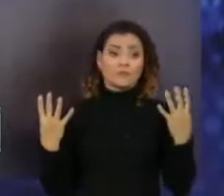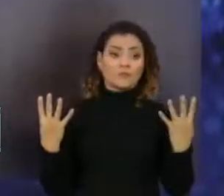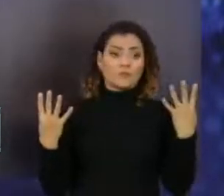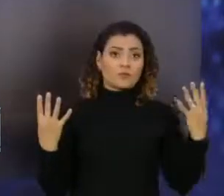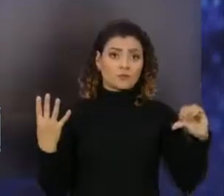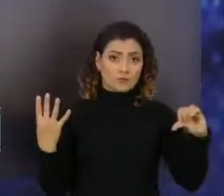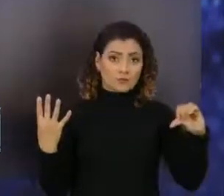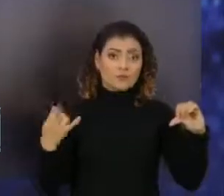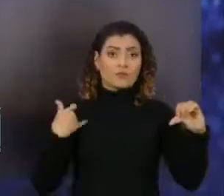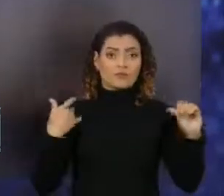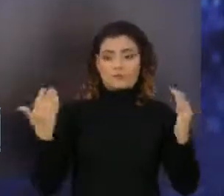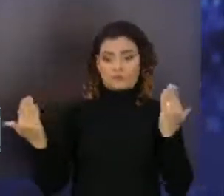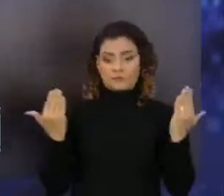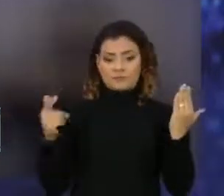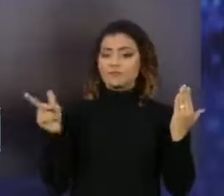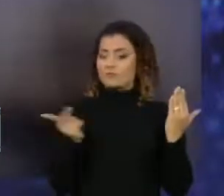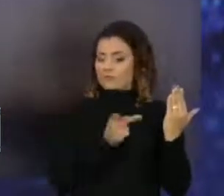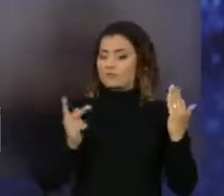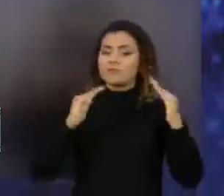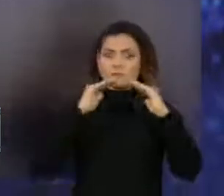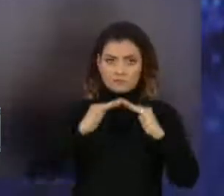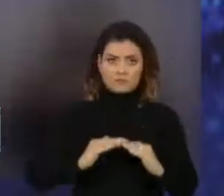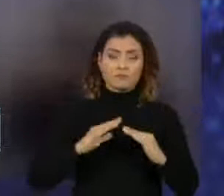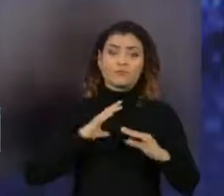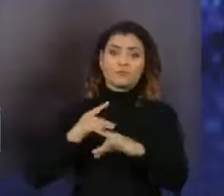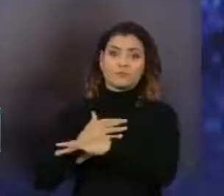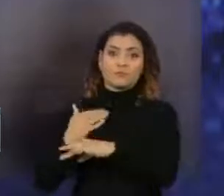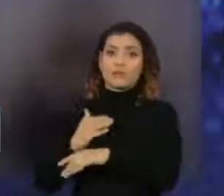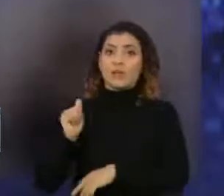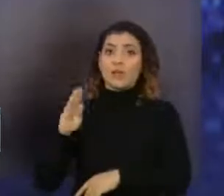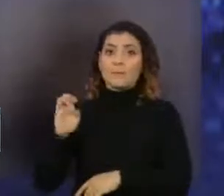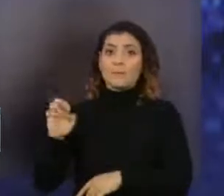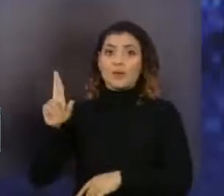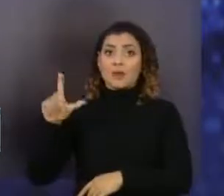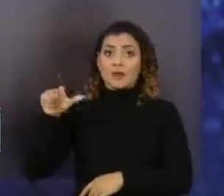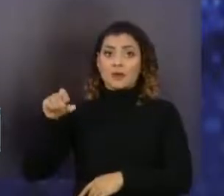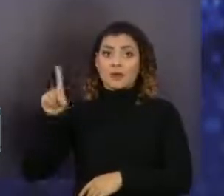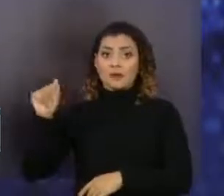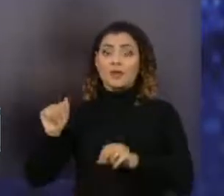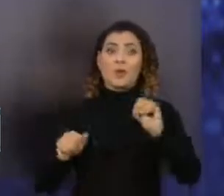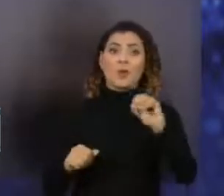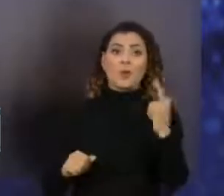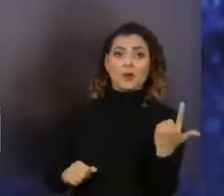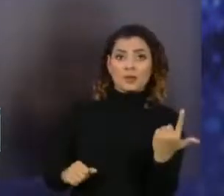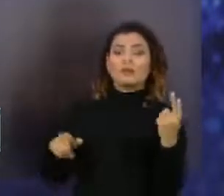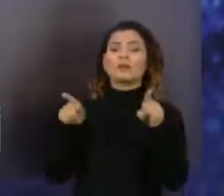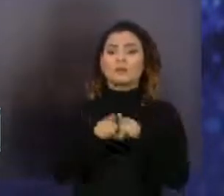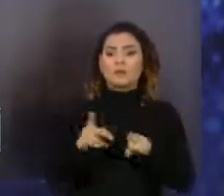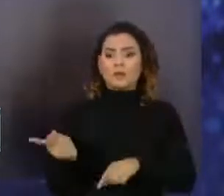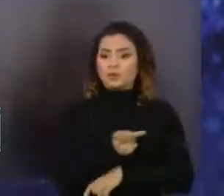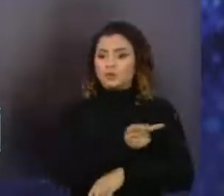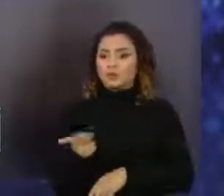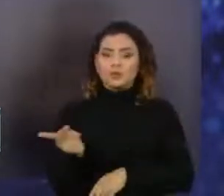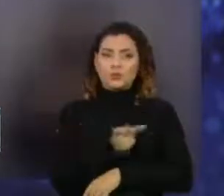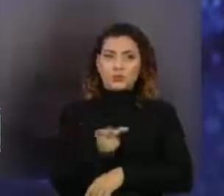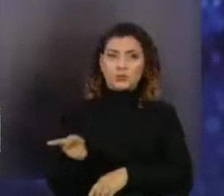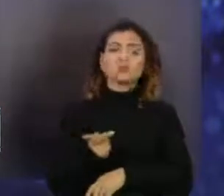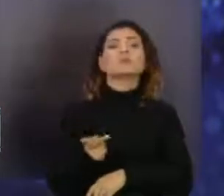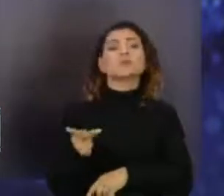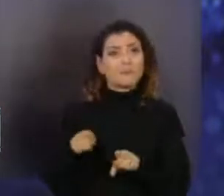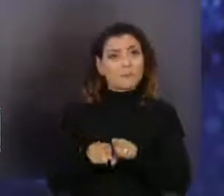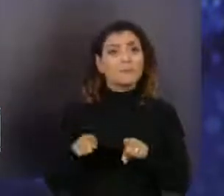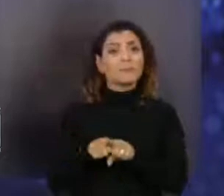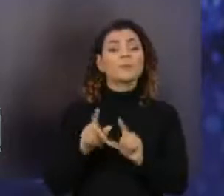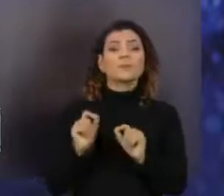49 anos, moradores das cidades de Abreu e Lima e de Olinda, respectivamente, e ambos